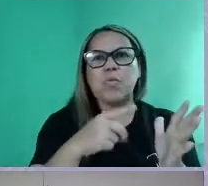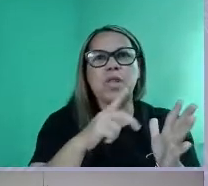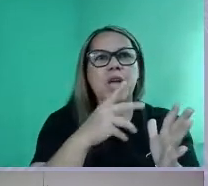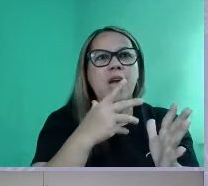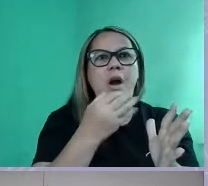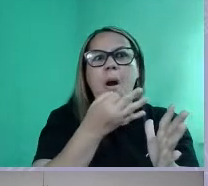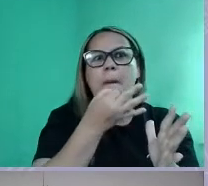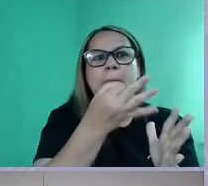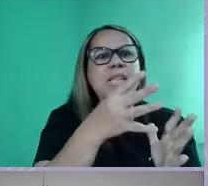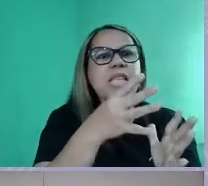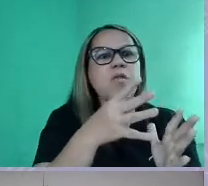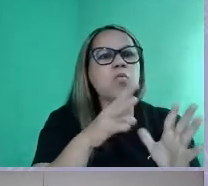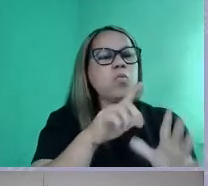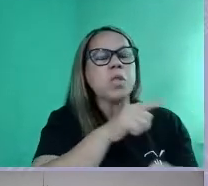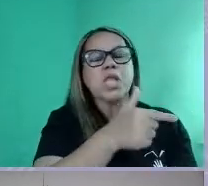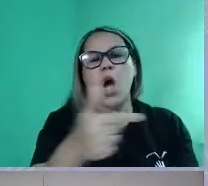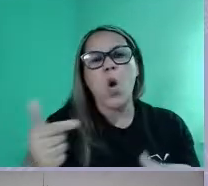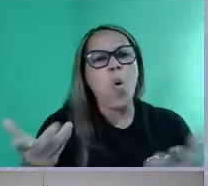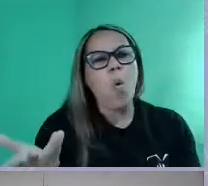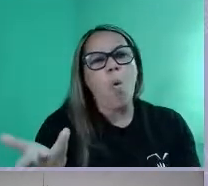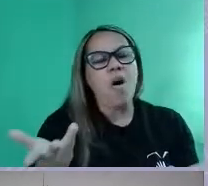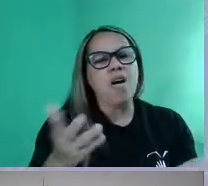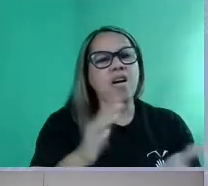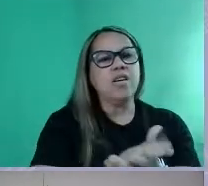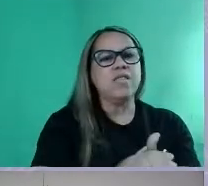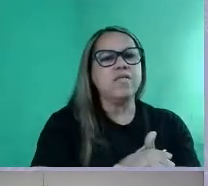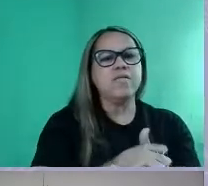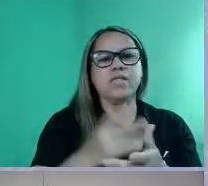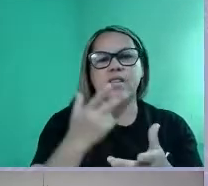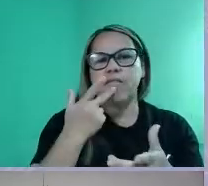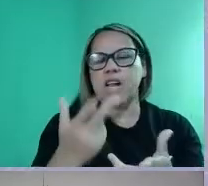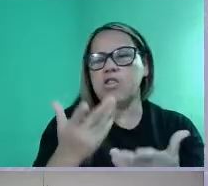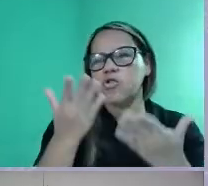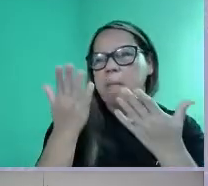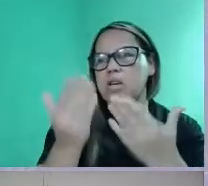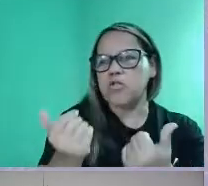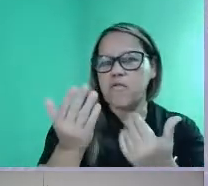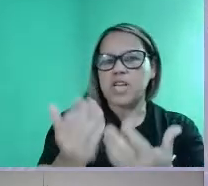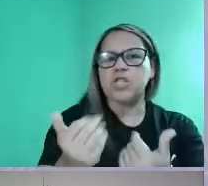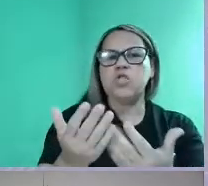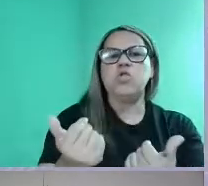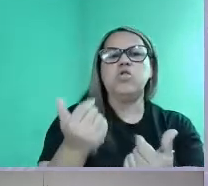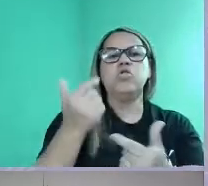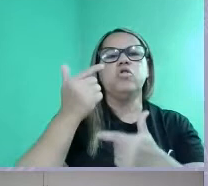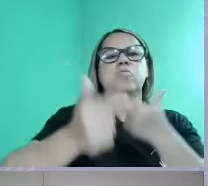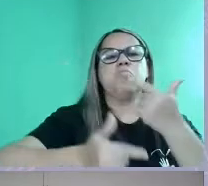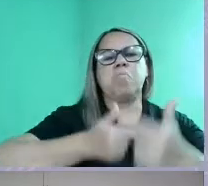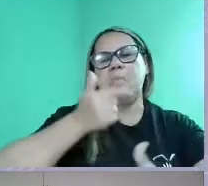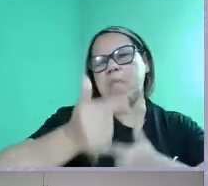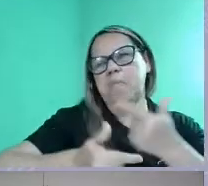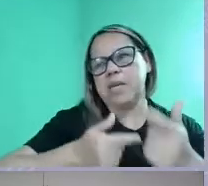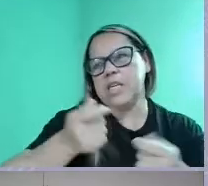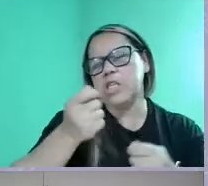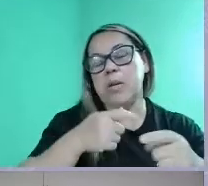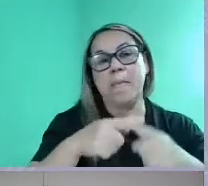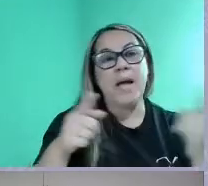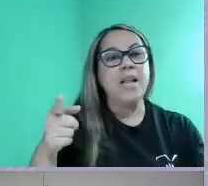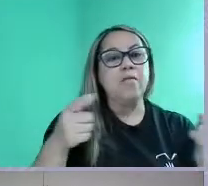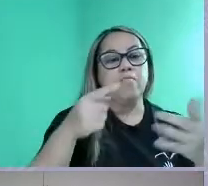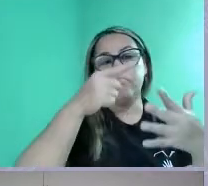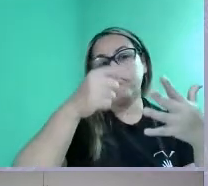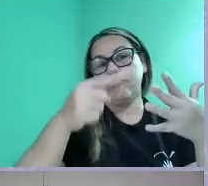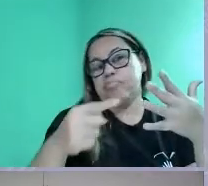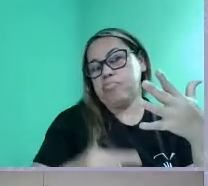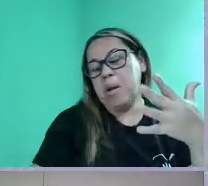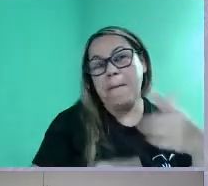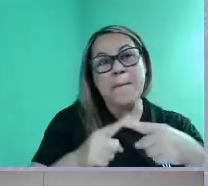aquilo ali, né? Você fala sobre a juventude, você fala sobre o mercado de trabalho, você fala sobre uma série de coisas, mas você